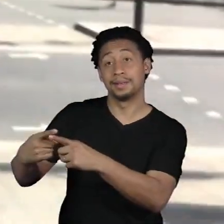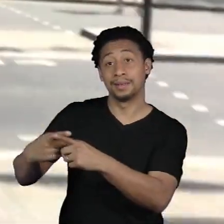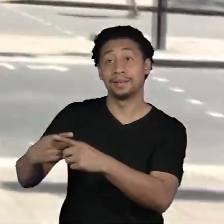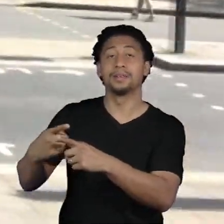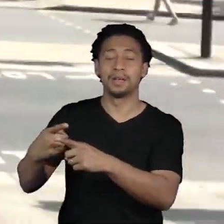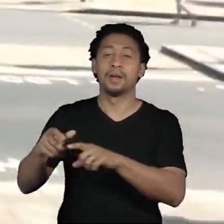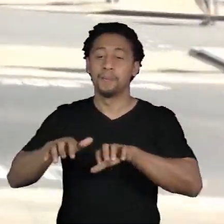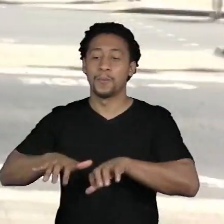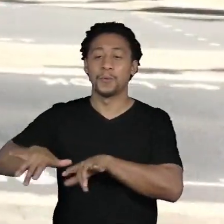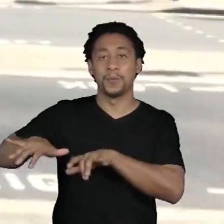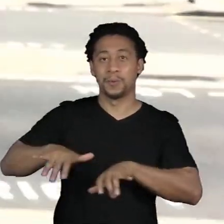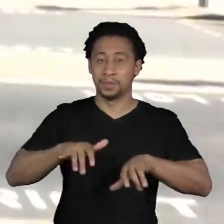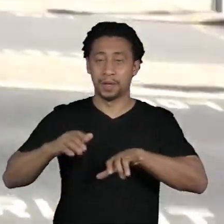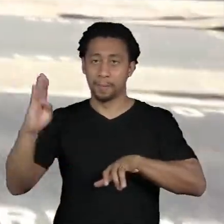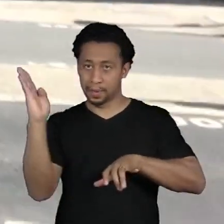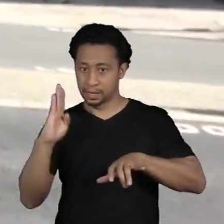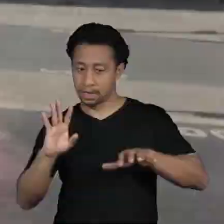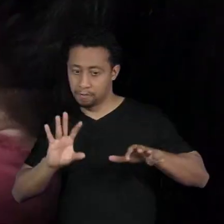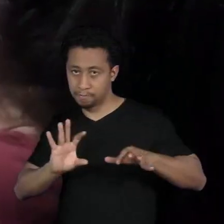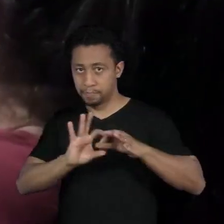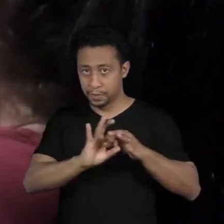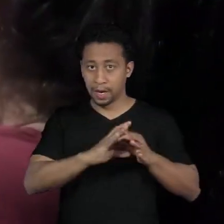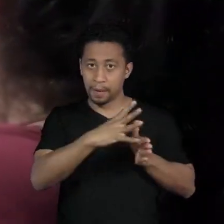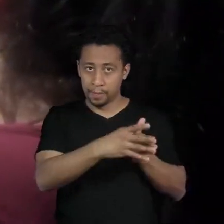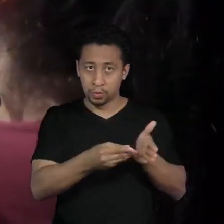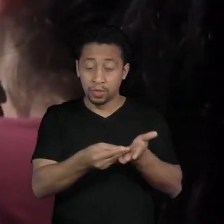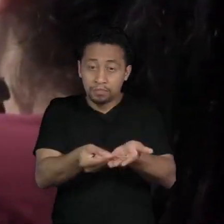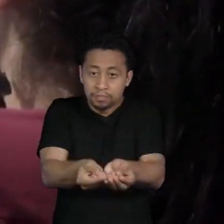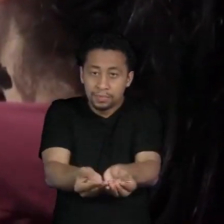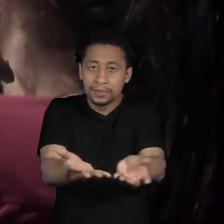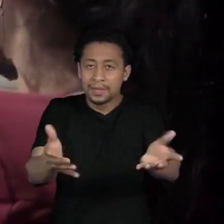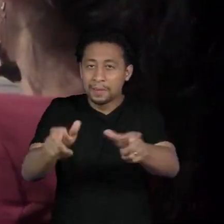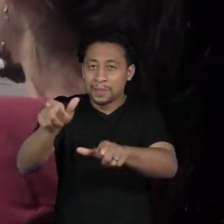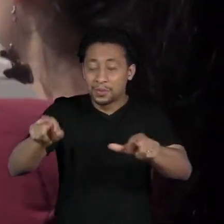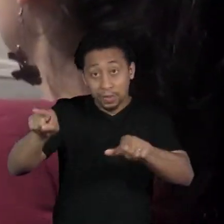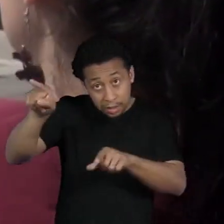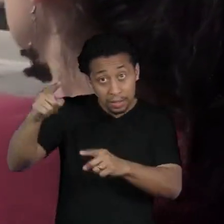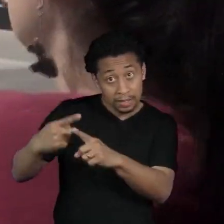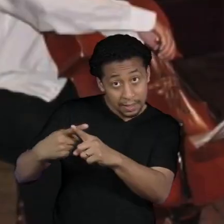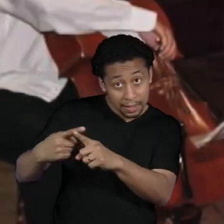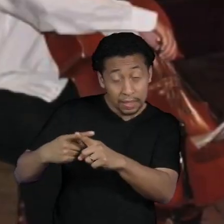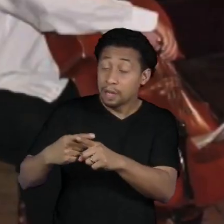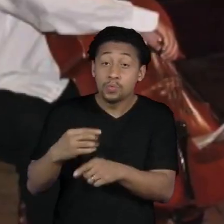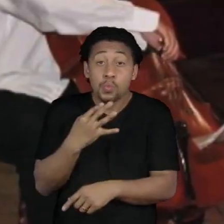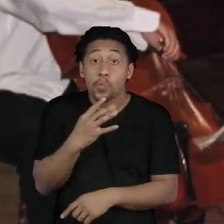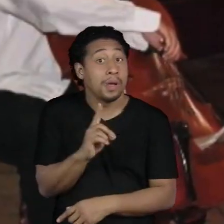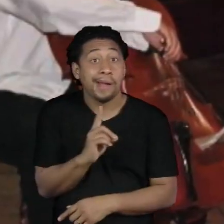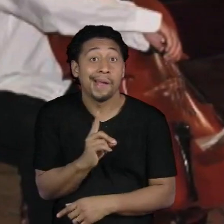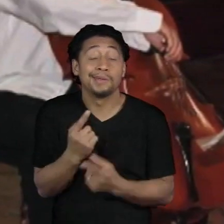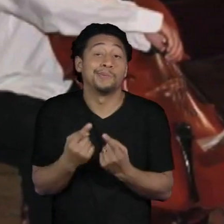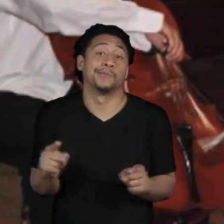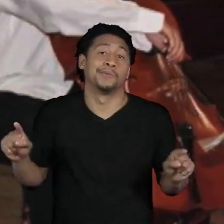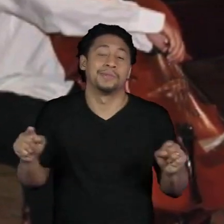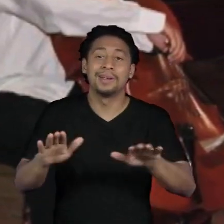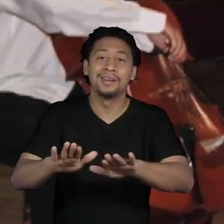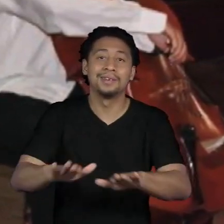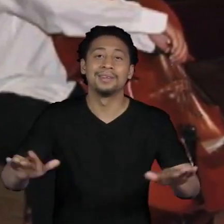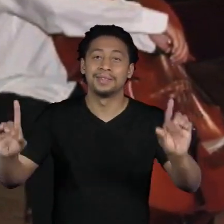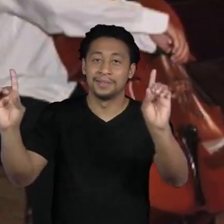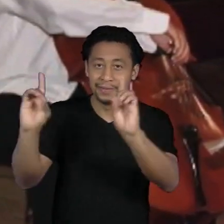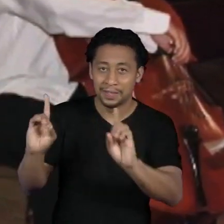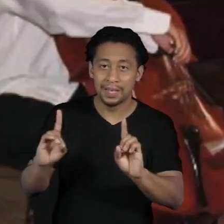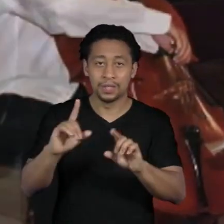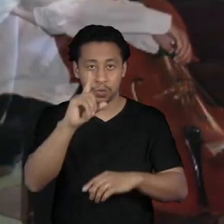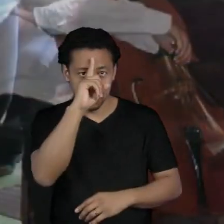brasileira e a música da Amazônia para públicos ingleses públicos que não têm acesso à música crianças especiais,